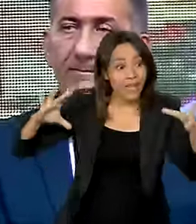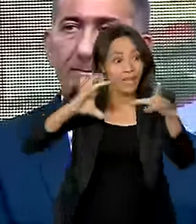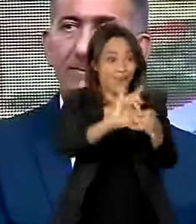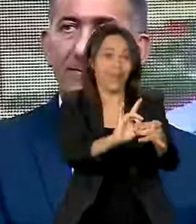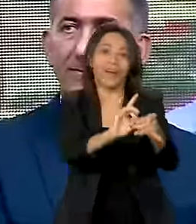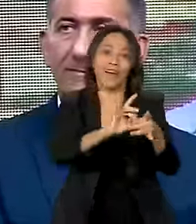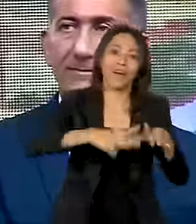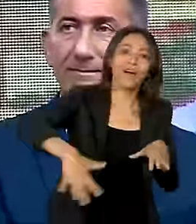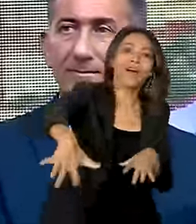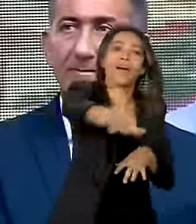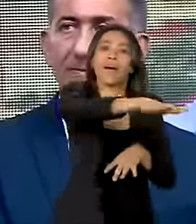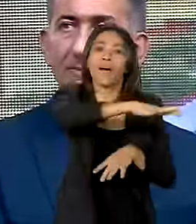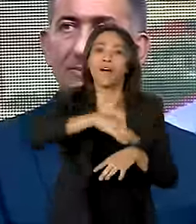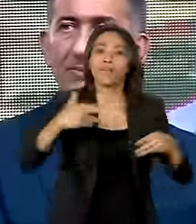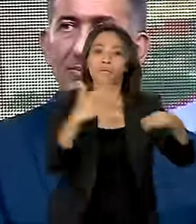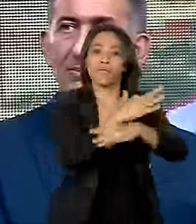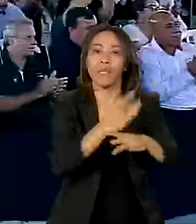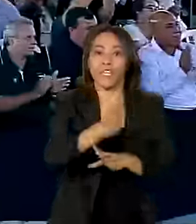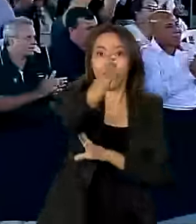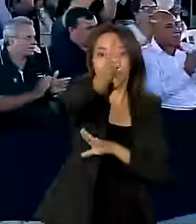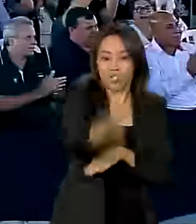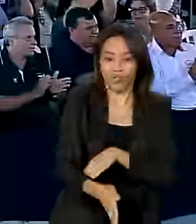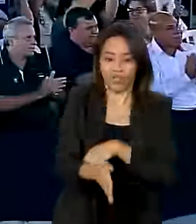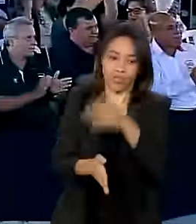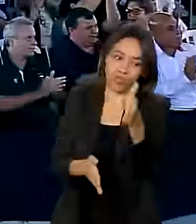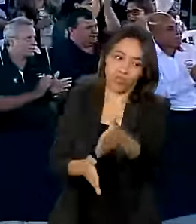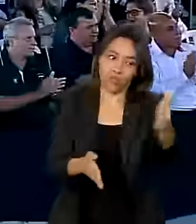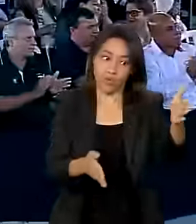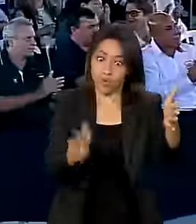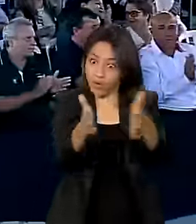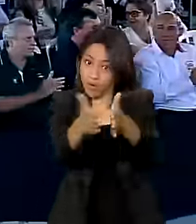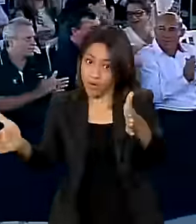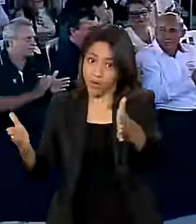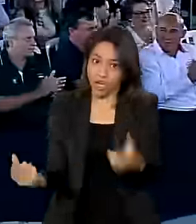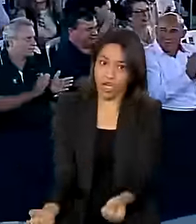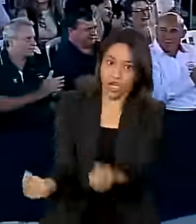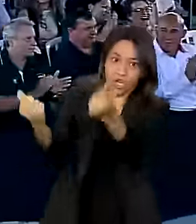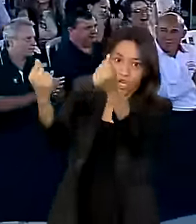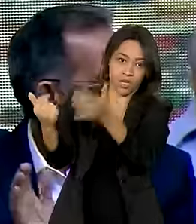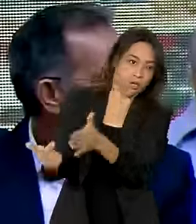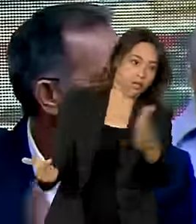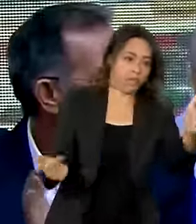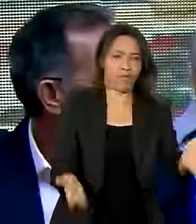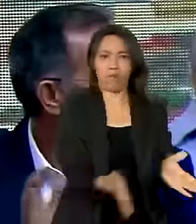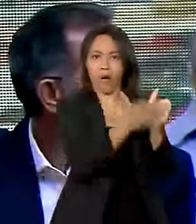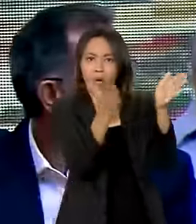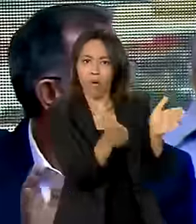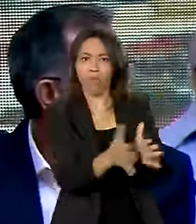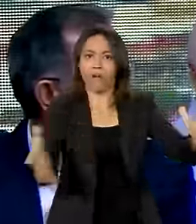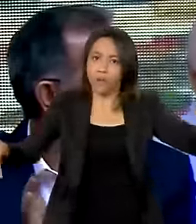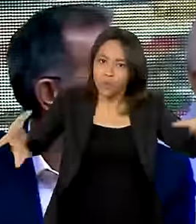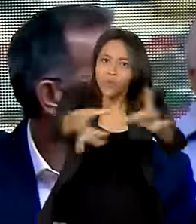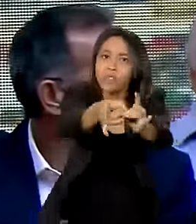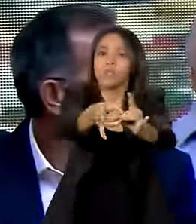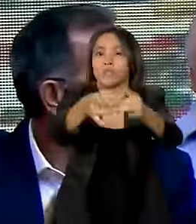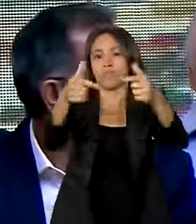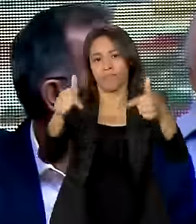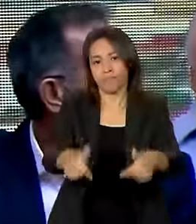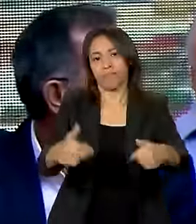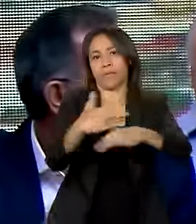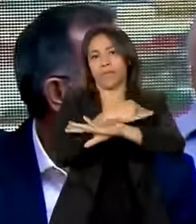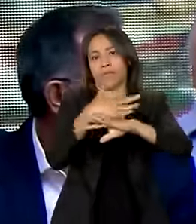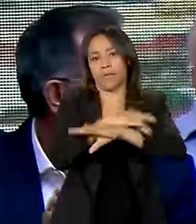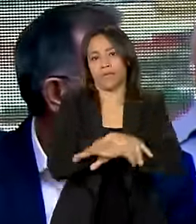Araraquara, que é dividida em duas partes, uma mais rica e outra mais pobre. Essa reurbanização, presidente,